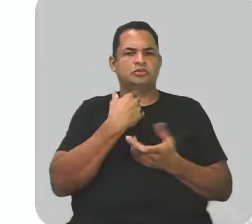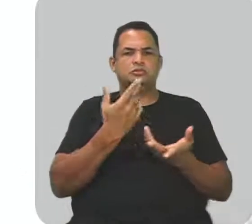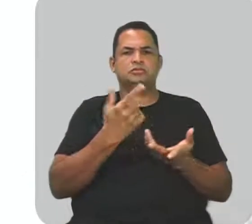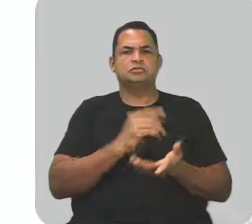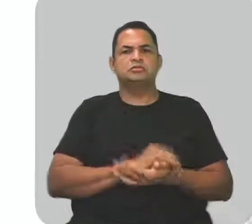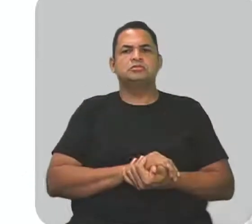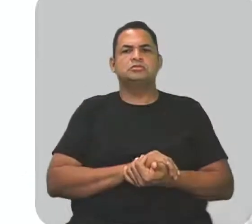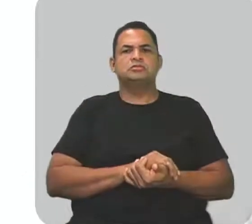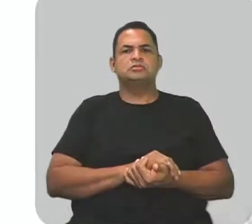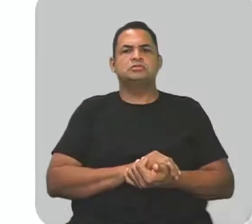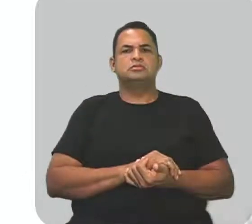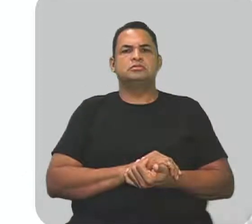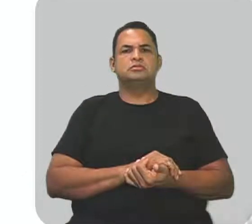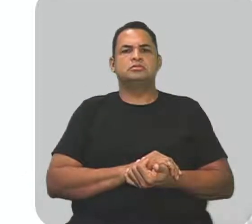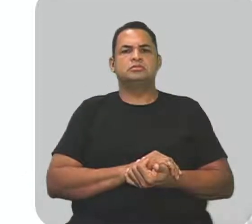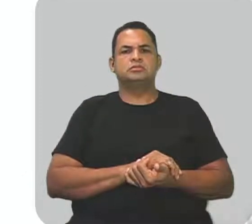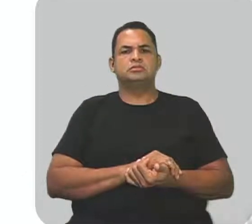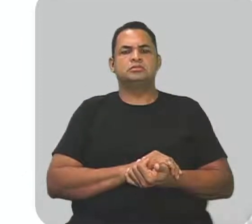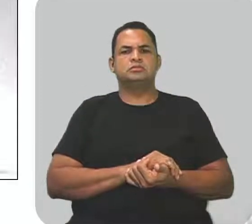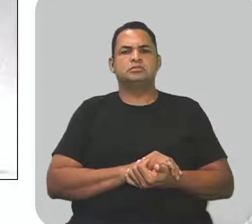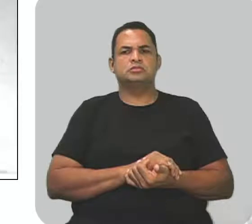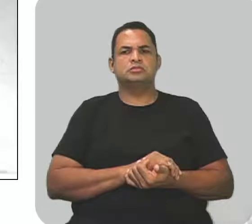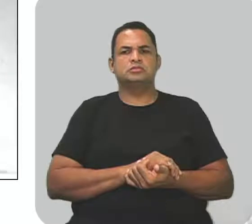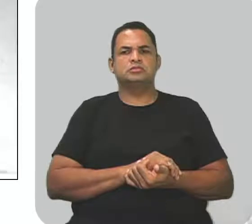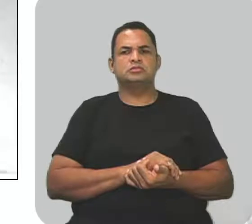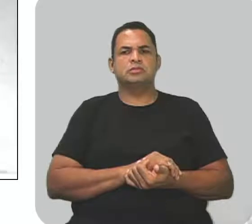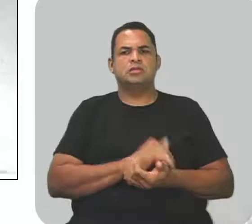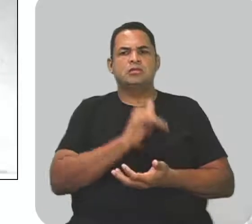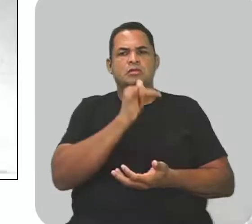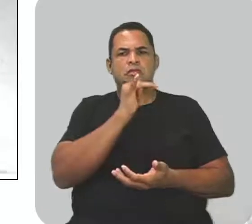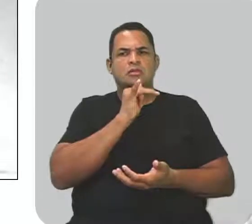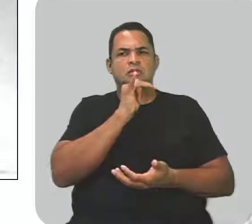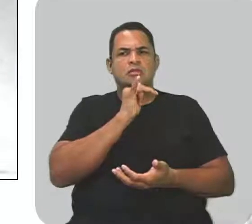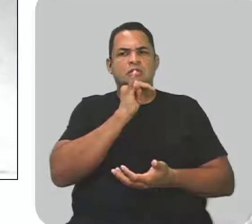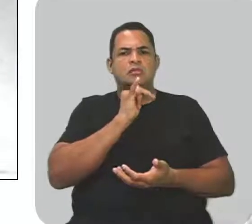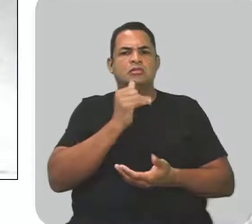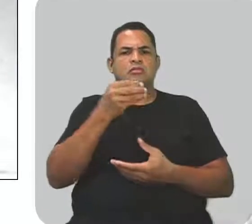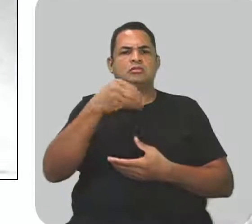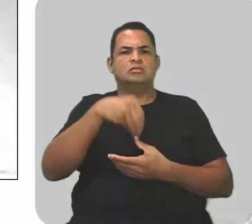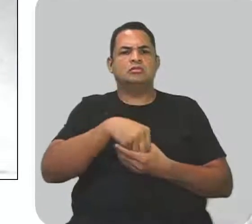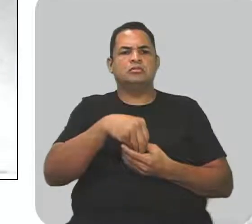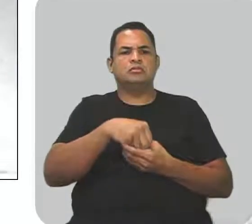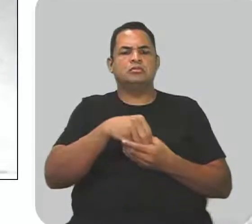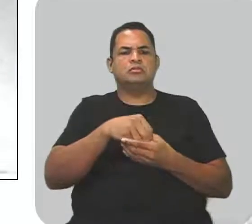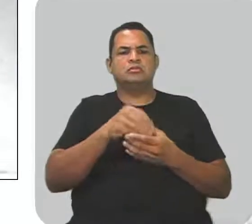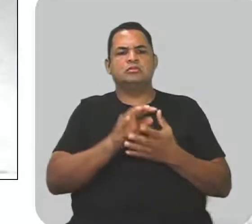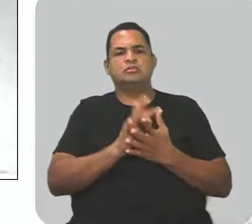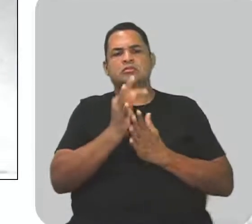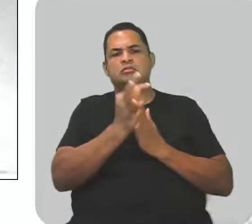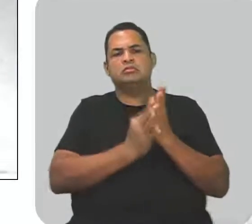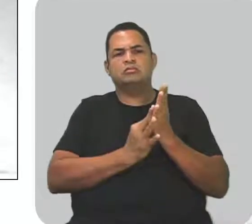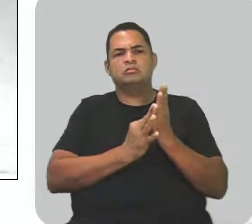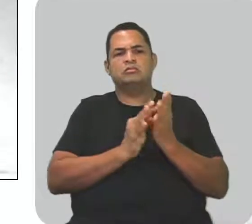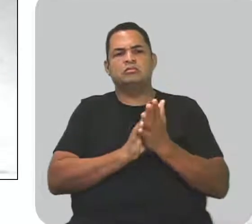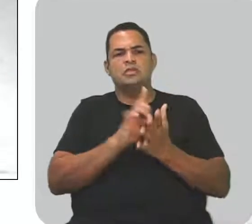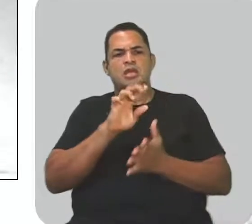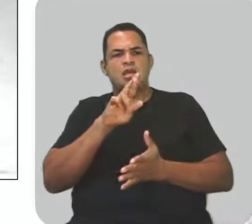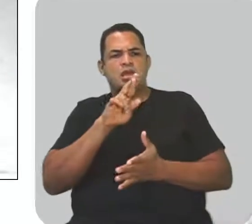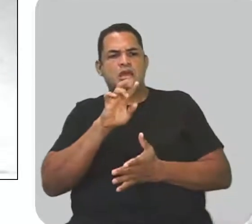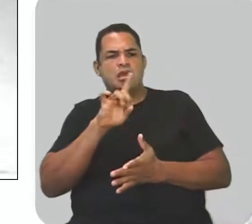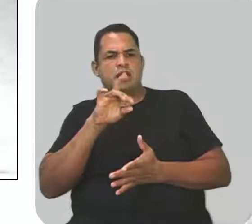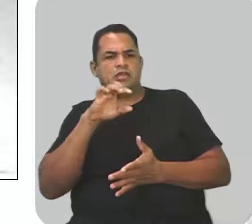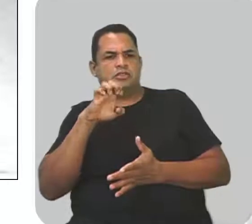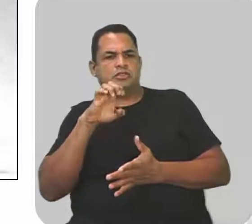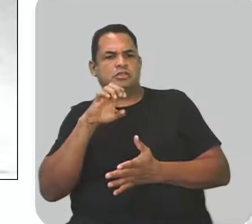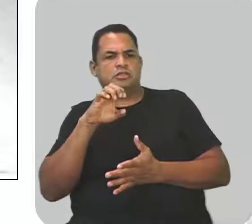Beleza? Muito bem. Vamos avançar agora no exemplo dentro aí de um texto. Rede social. Analisando